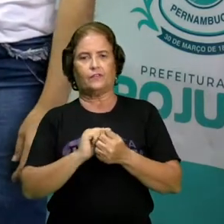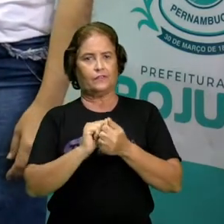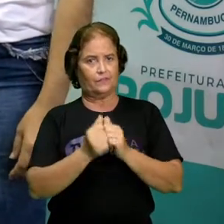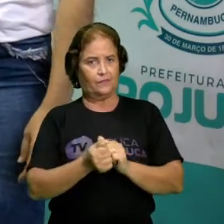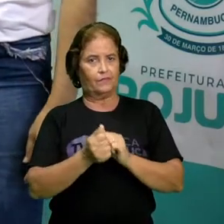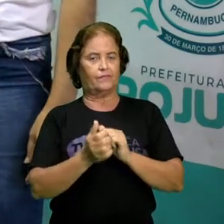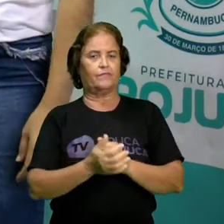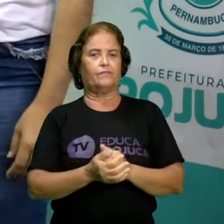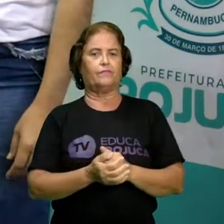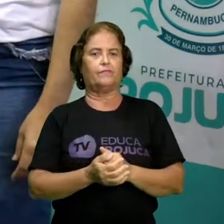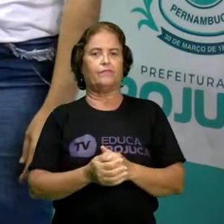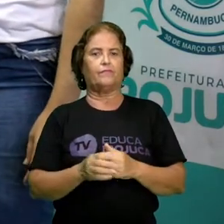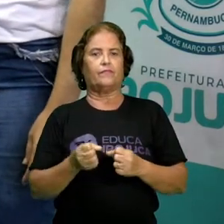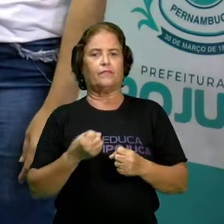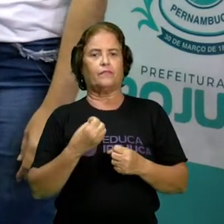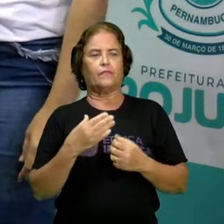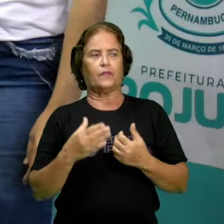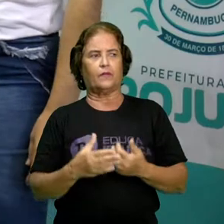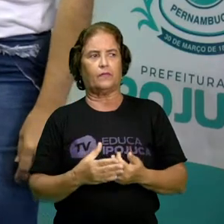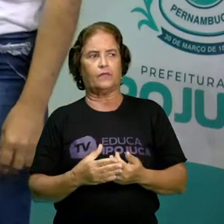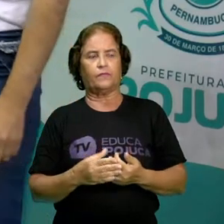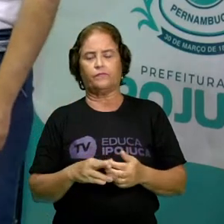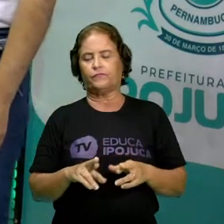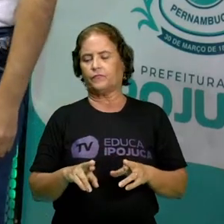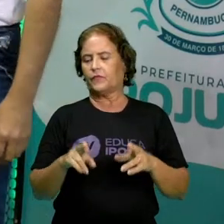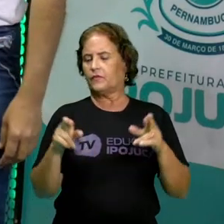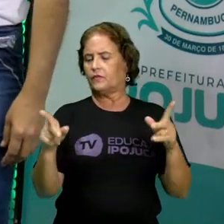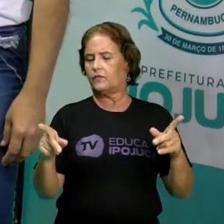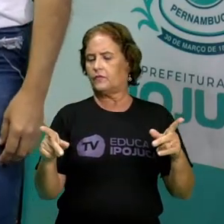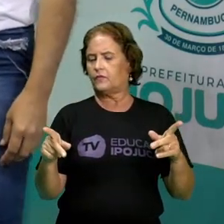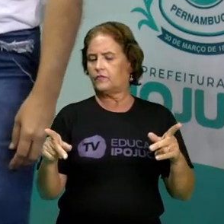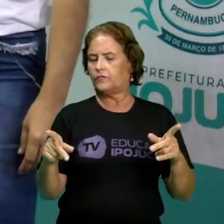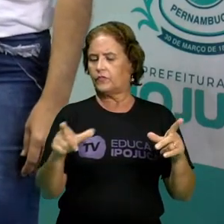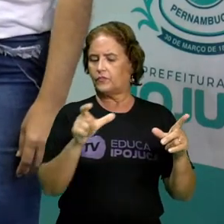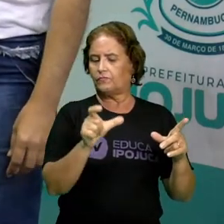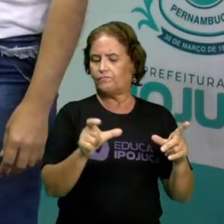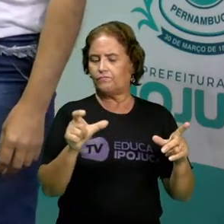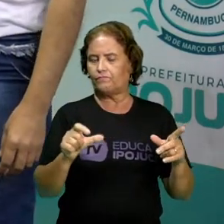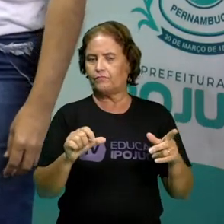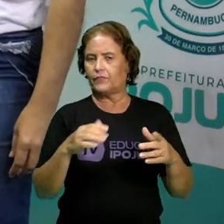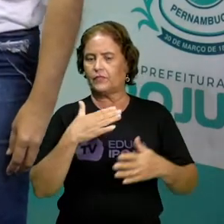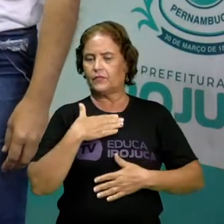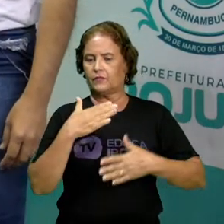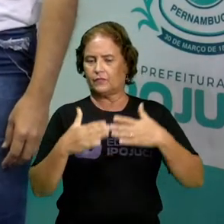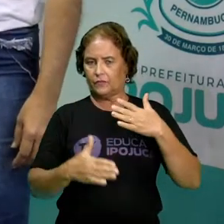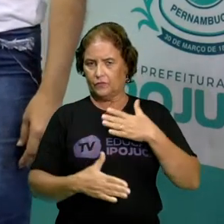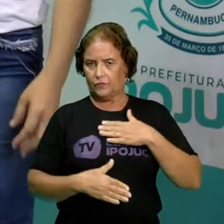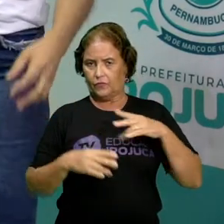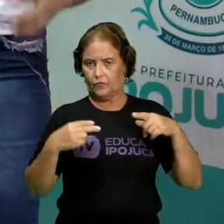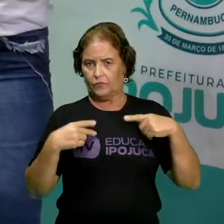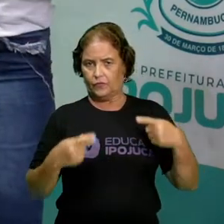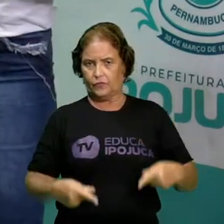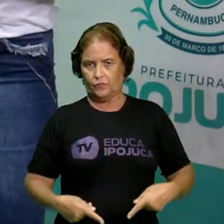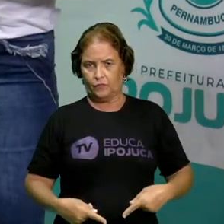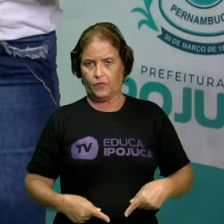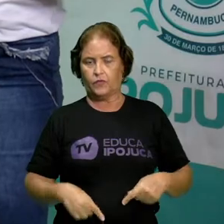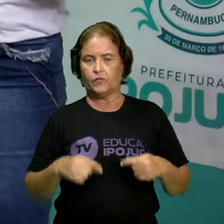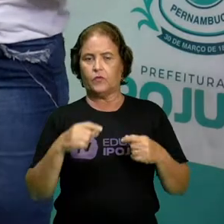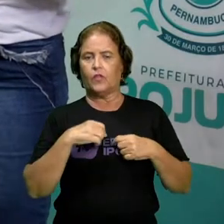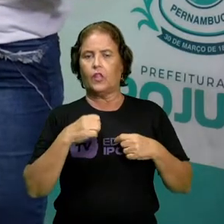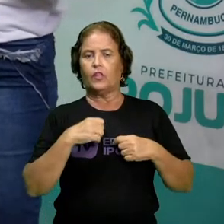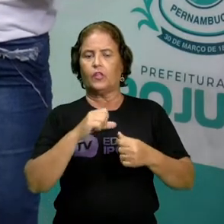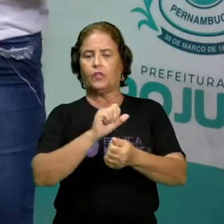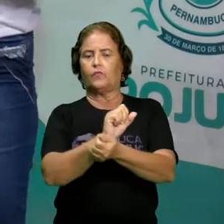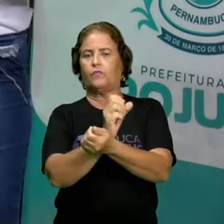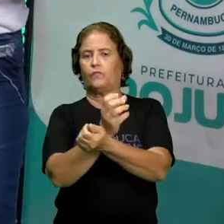Bom, as diferentes partes do corpo humano. O nosso corpo, ele é constituído por um conjunto de ossos,